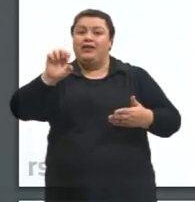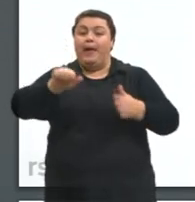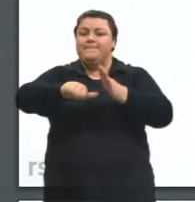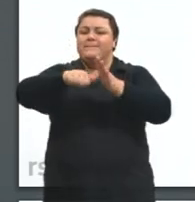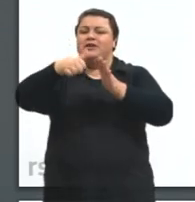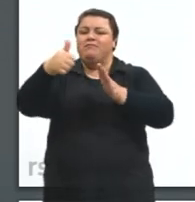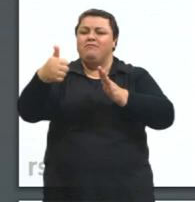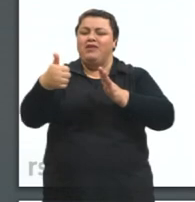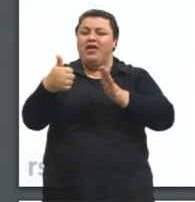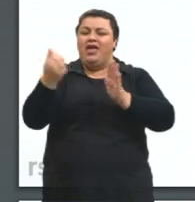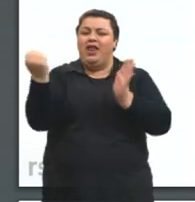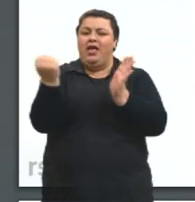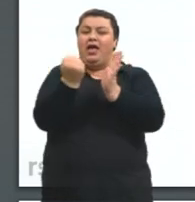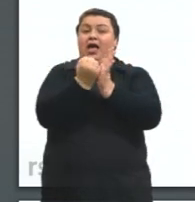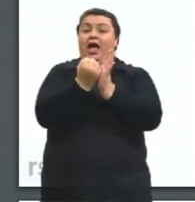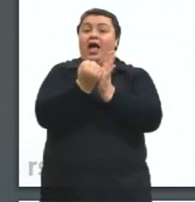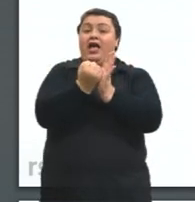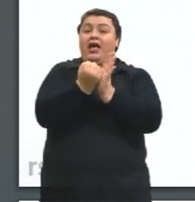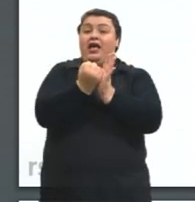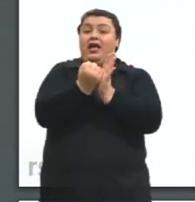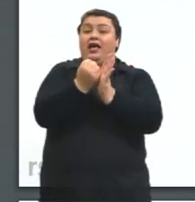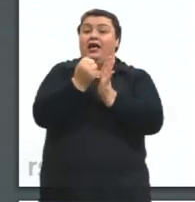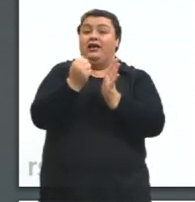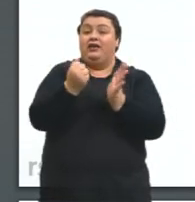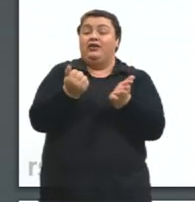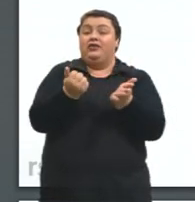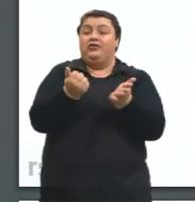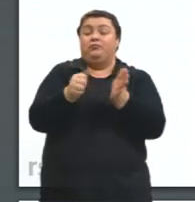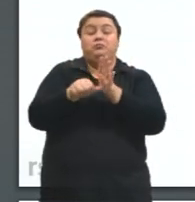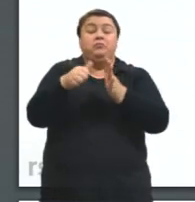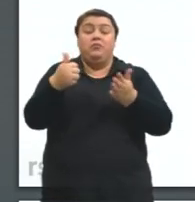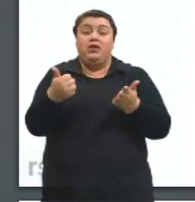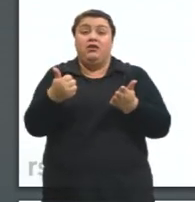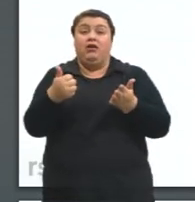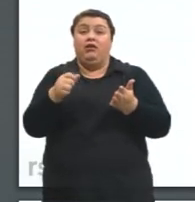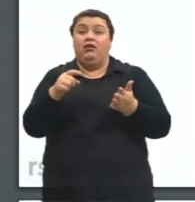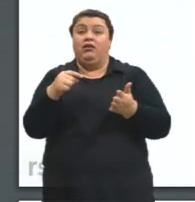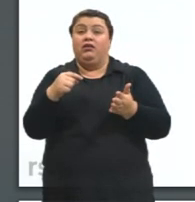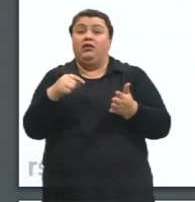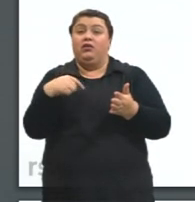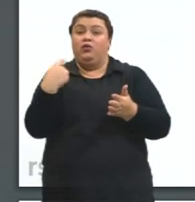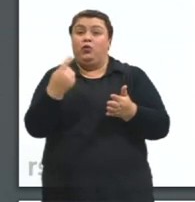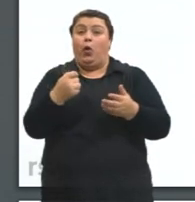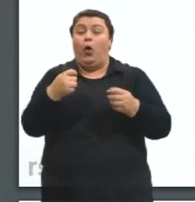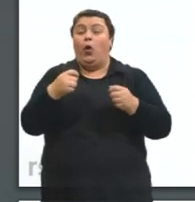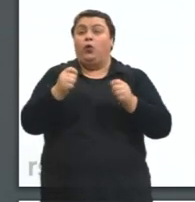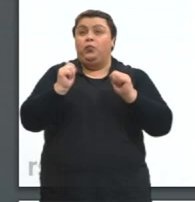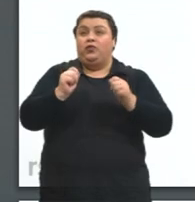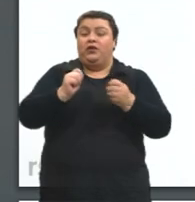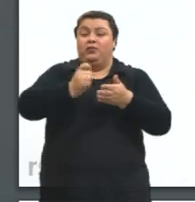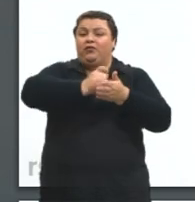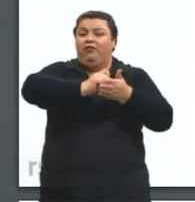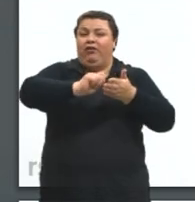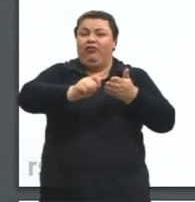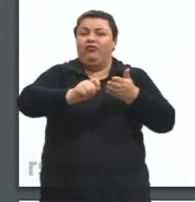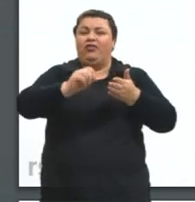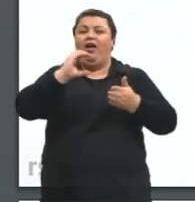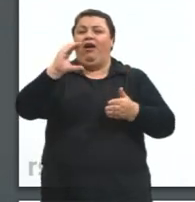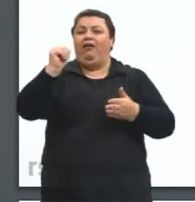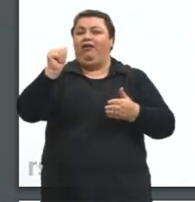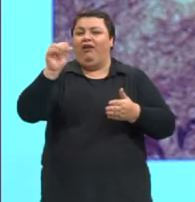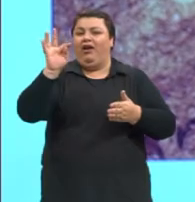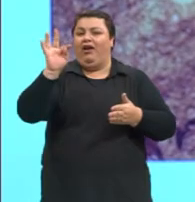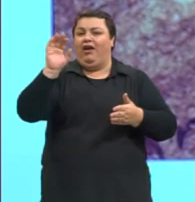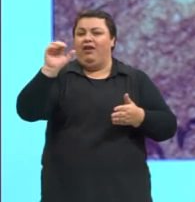registrada. Então, o a gente pode catalogar, por assim dizer. Porque aqui,